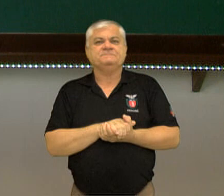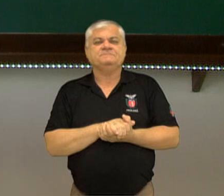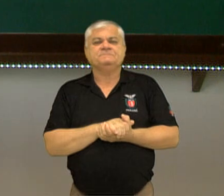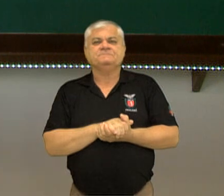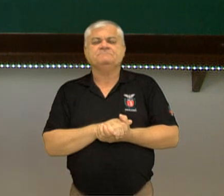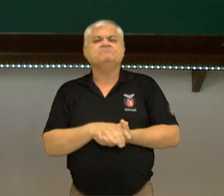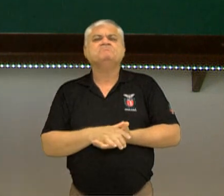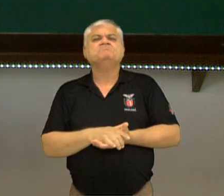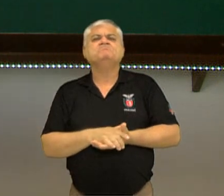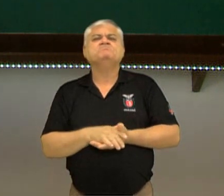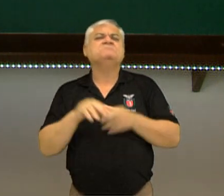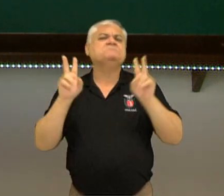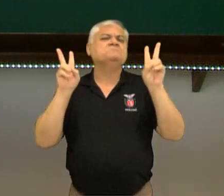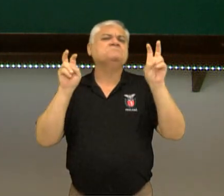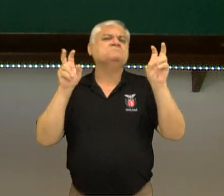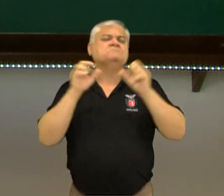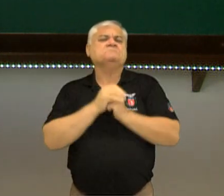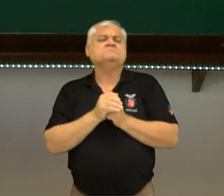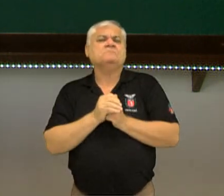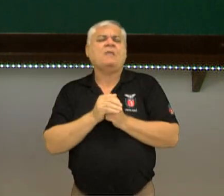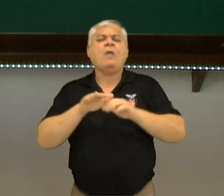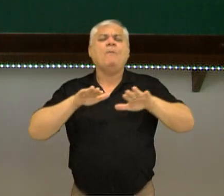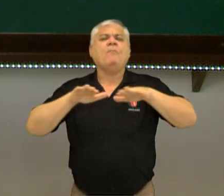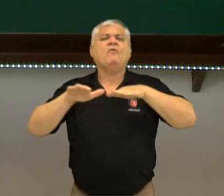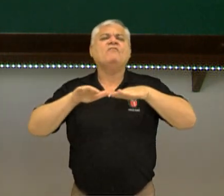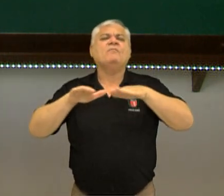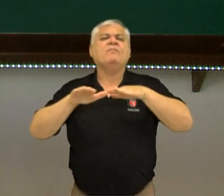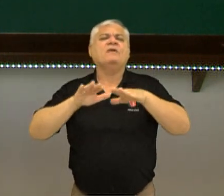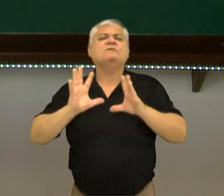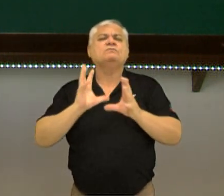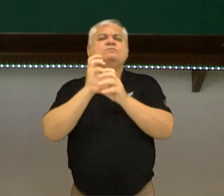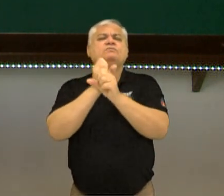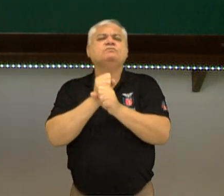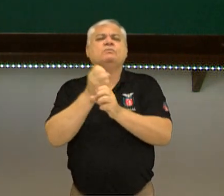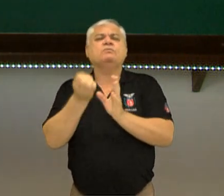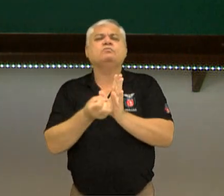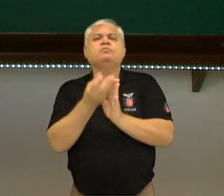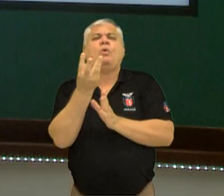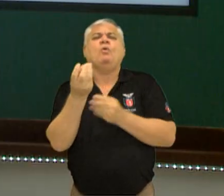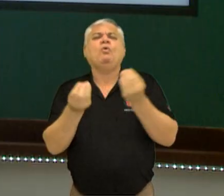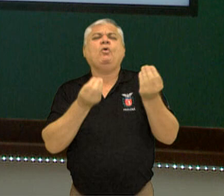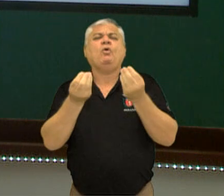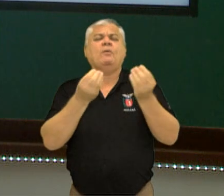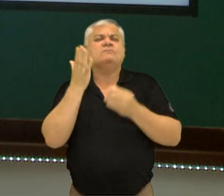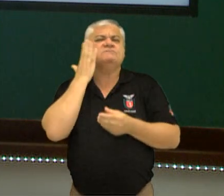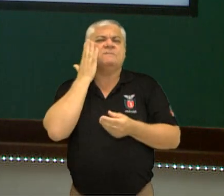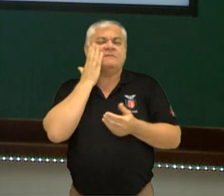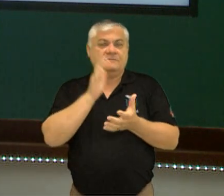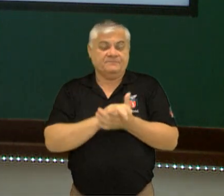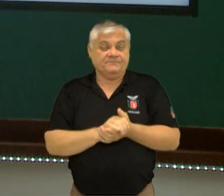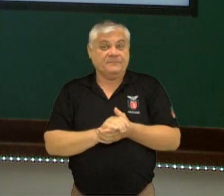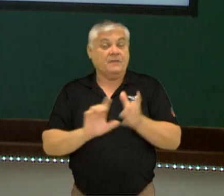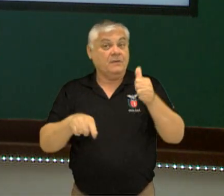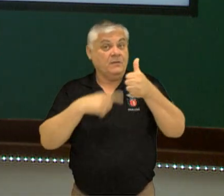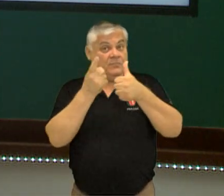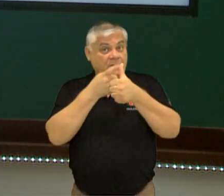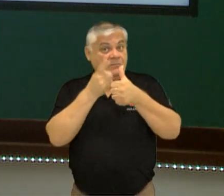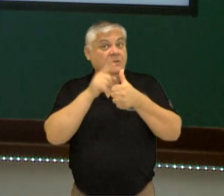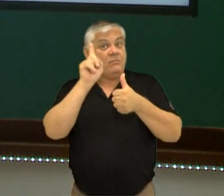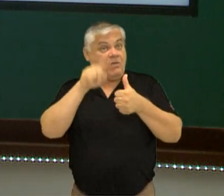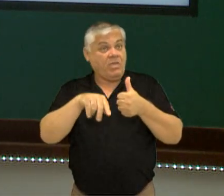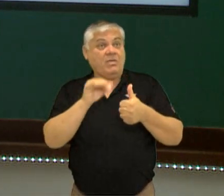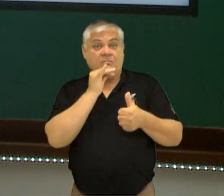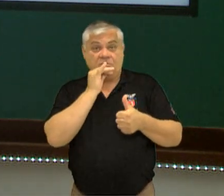Queridos, vamos falar um pouquinho sobre quantidade de movimento, né? Que bicho que é esse, cara? Cara, quantidade de movimento, primeira coisa, é uma grandeza vetorial,